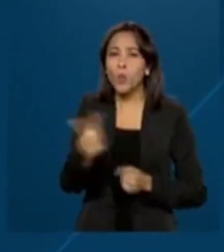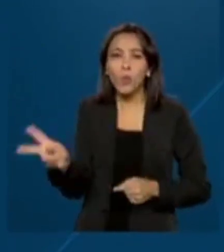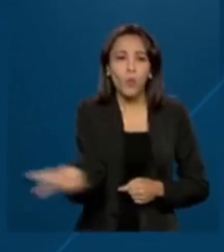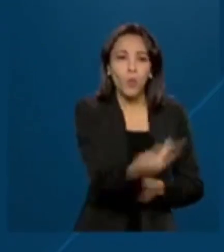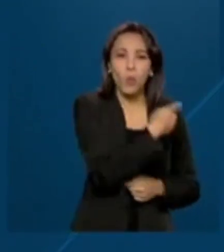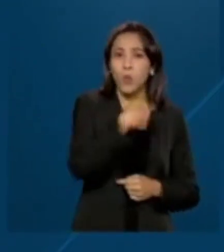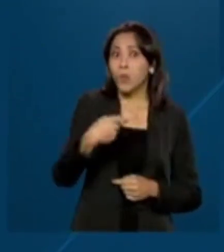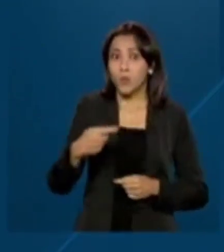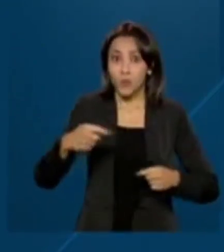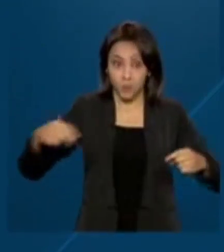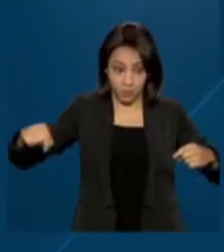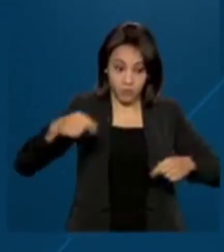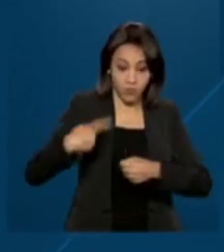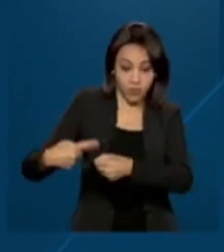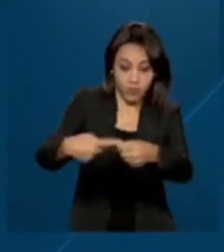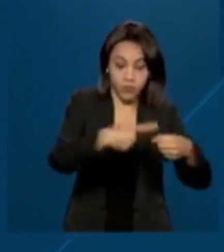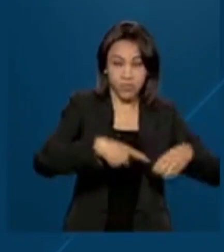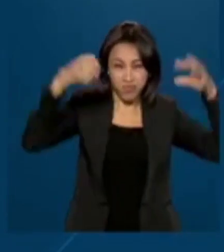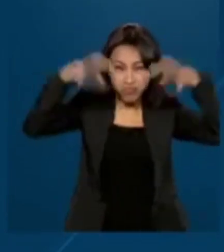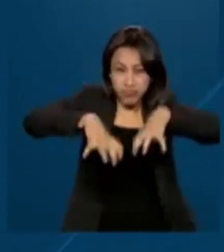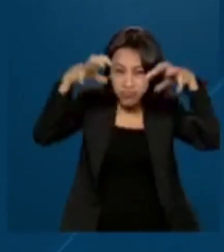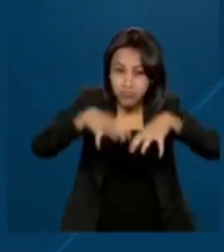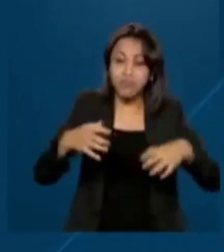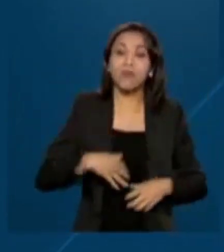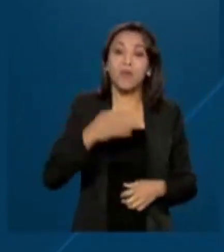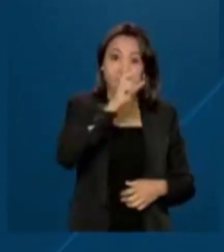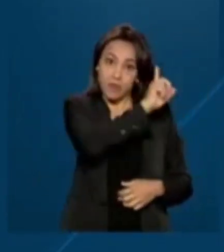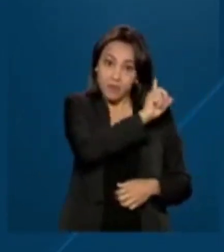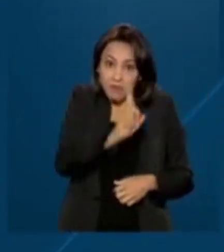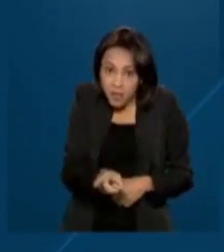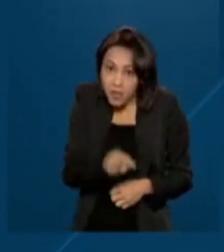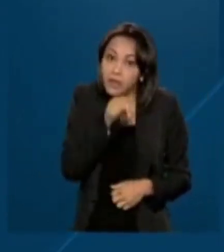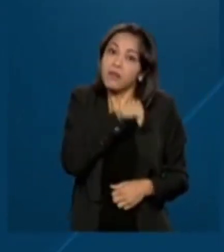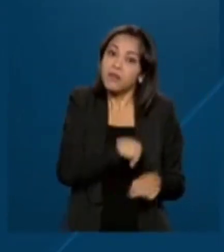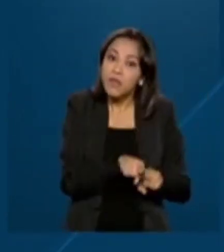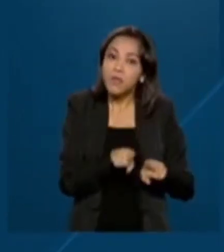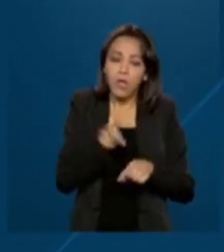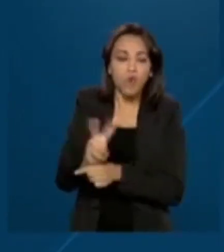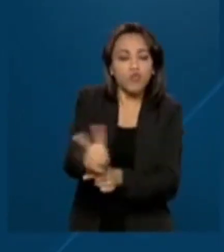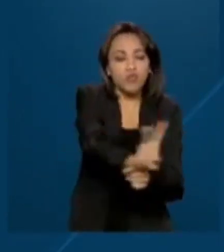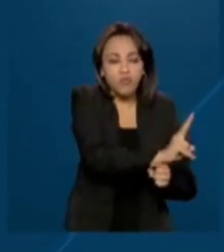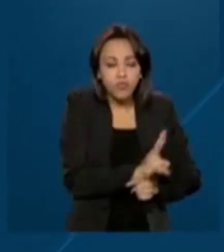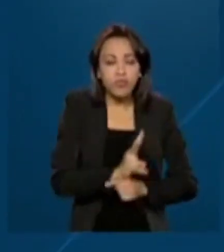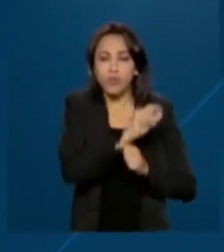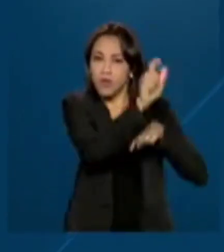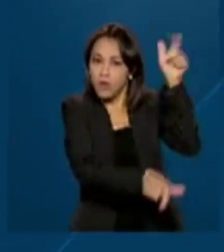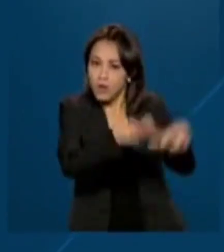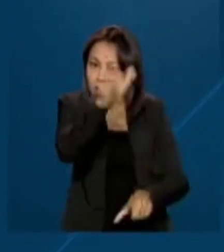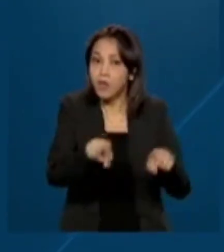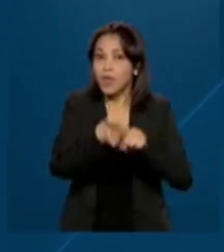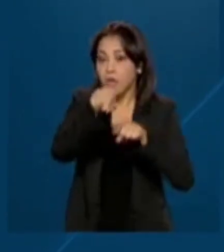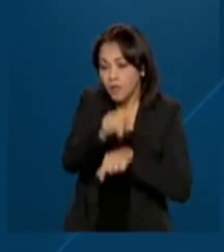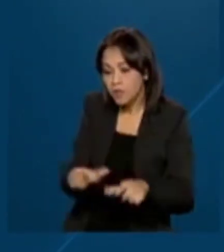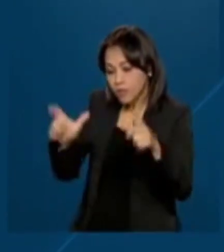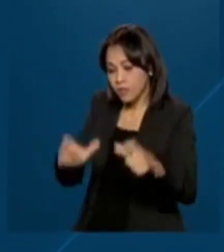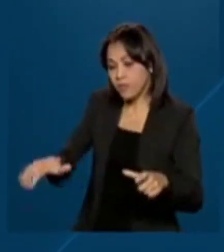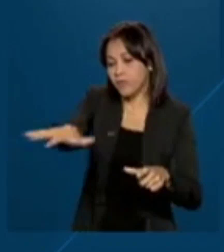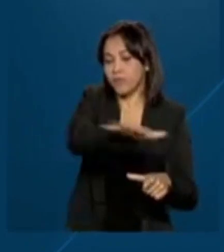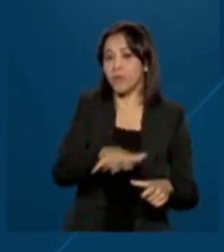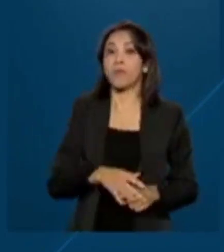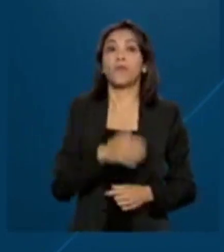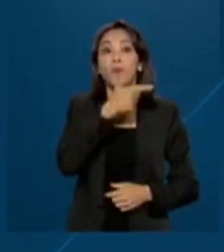afetados pelas chuvas e determina monitoramento ininterrupto à população e à região. Comitiva de ministros